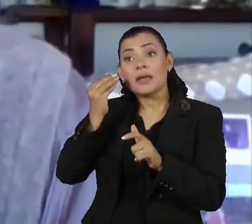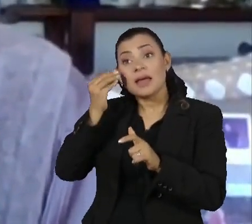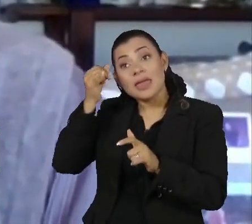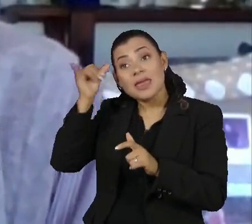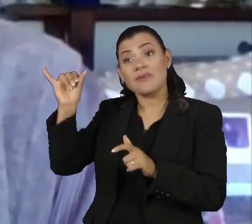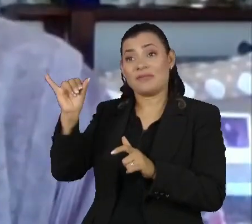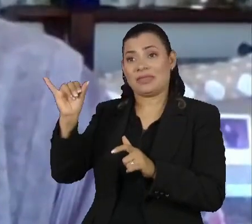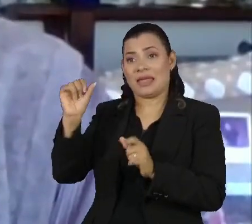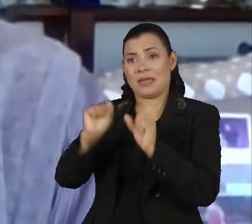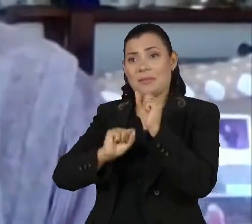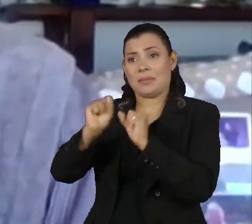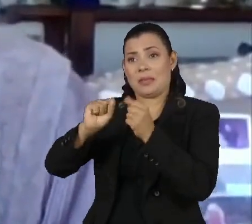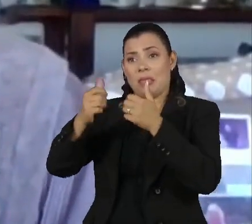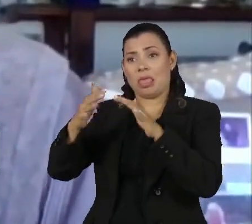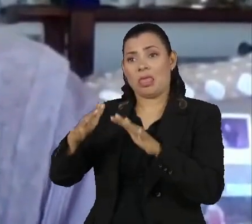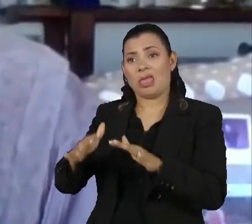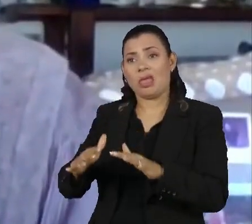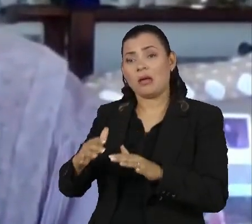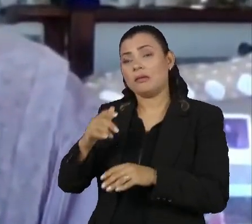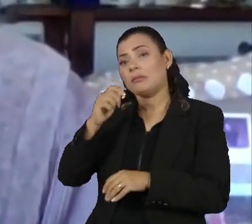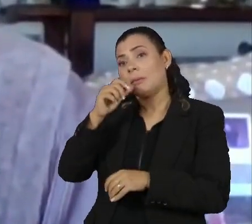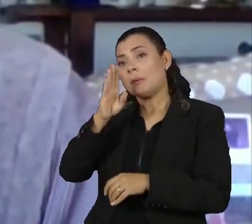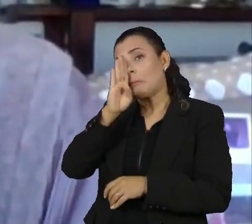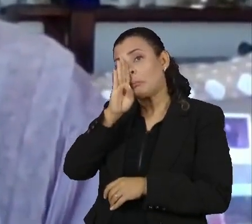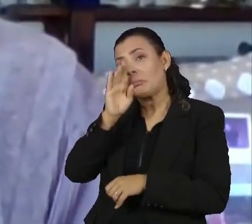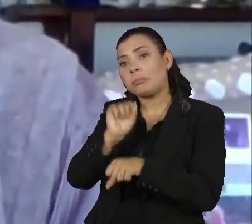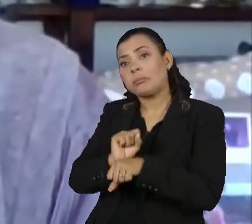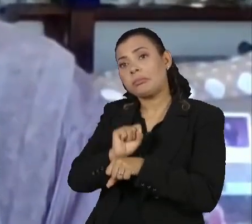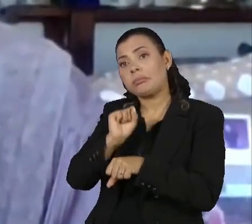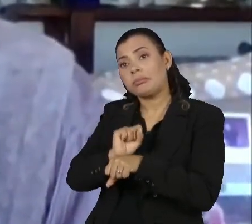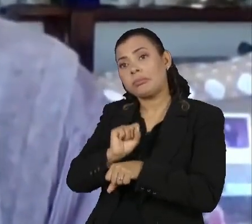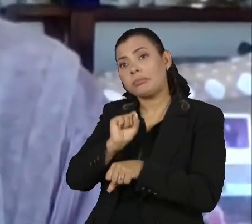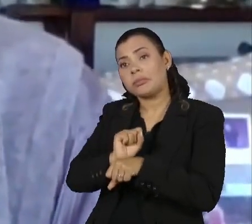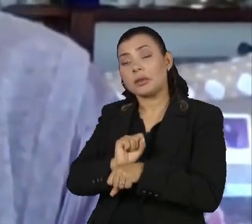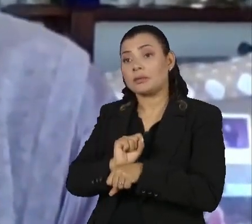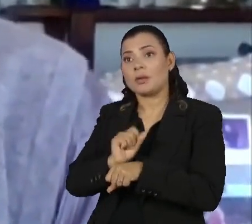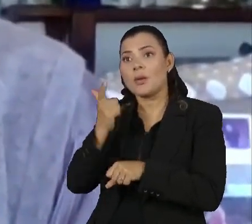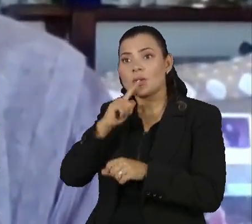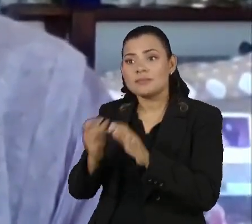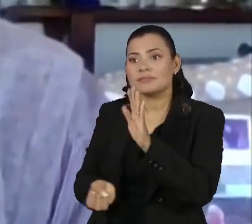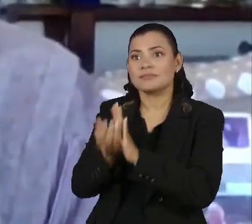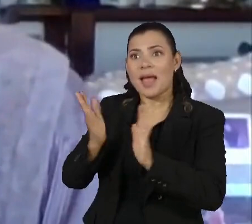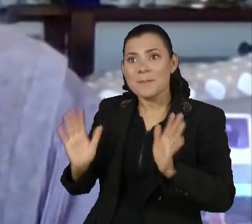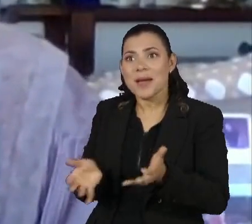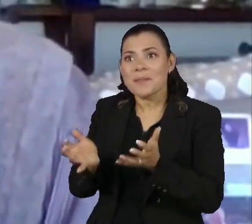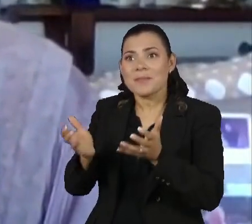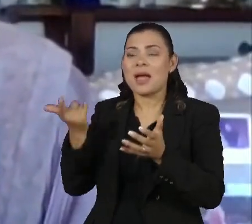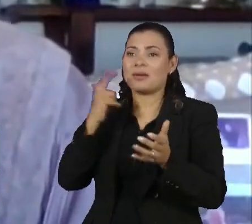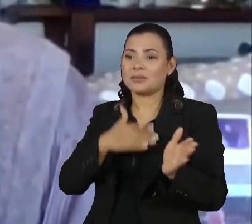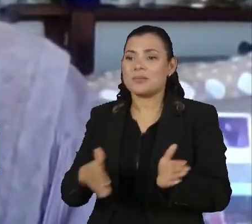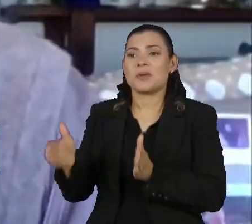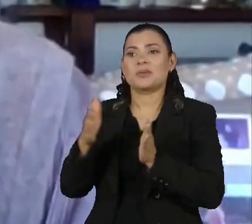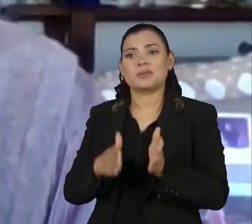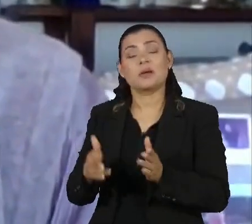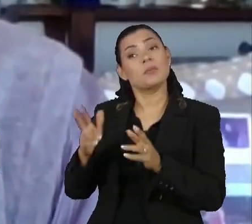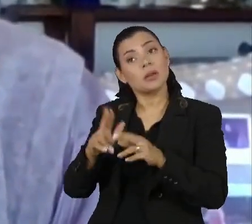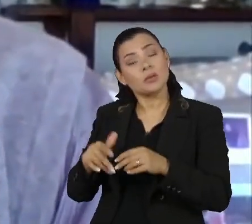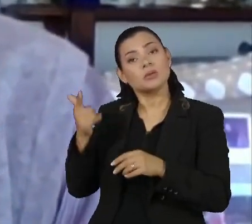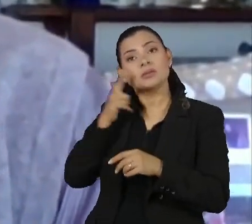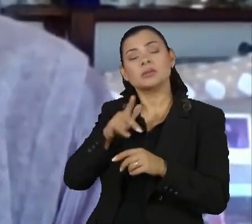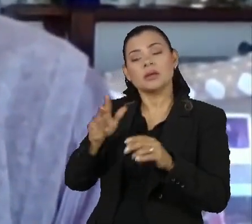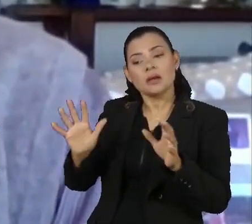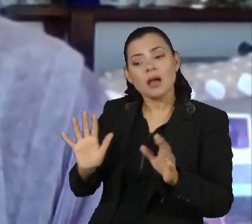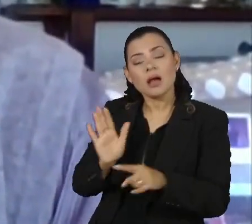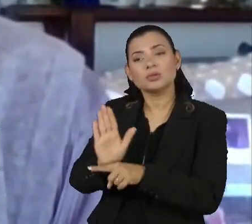ociosidade que agravava muito a indústria automotiva e criado apenas para corrigir esta demanda de